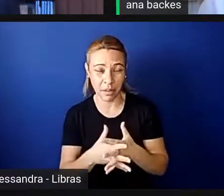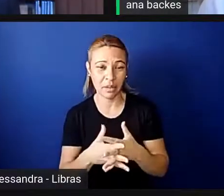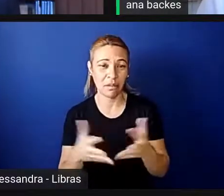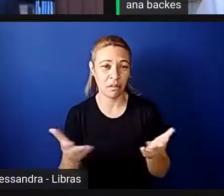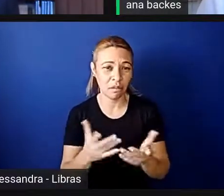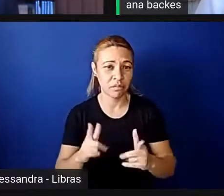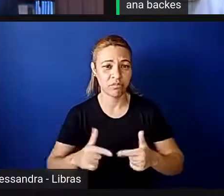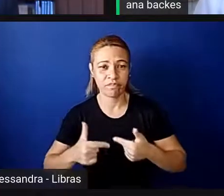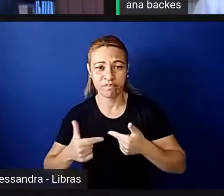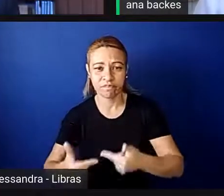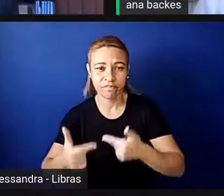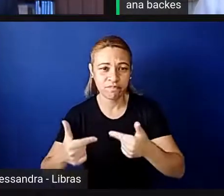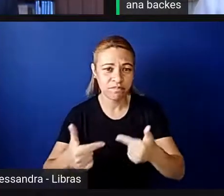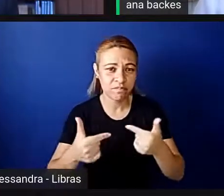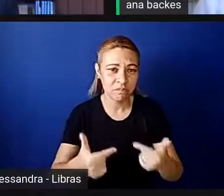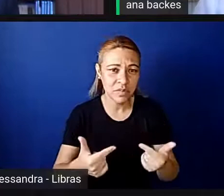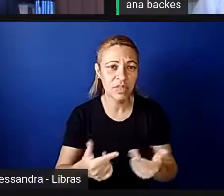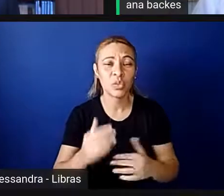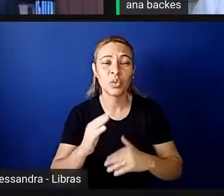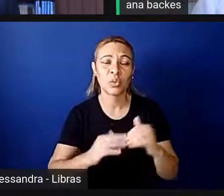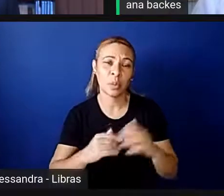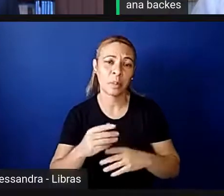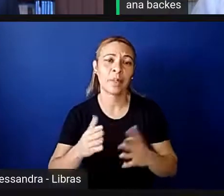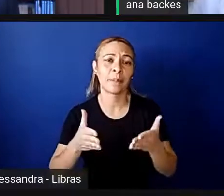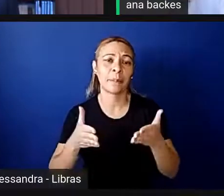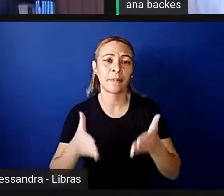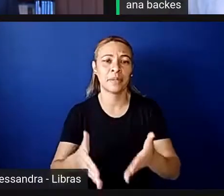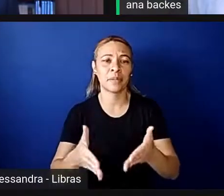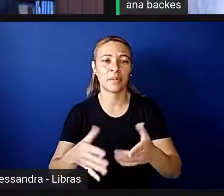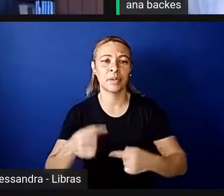falando da participação política das mulheres, né.